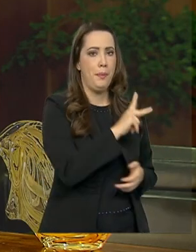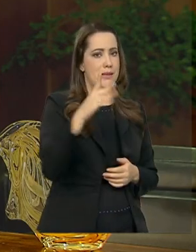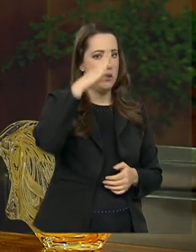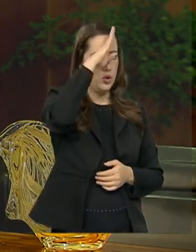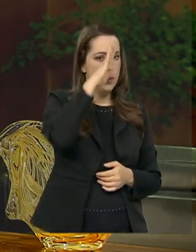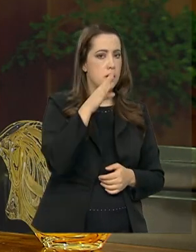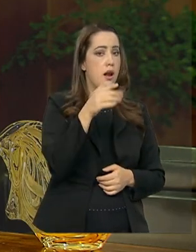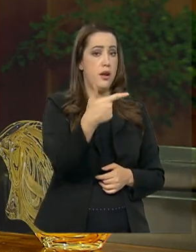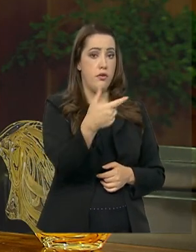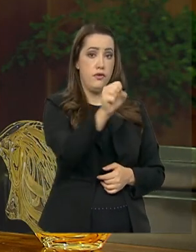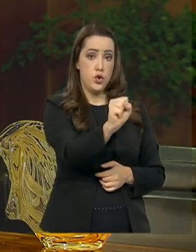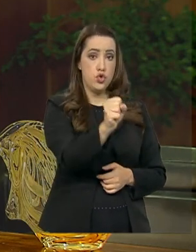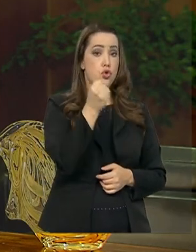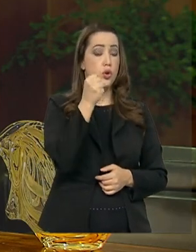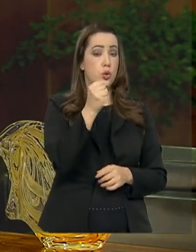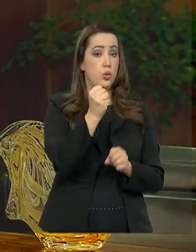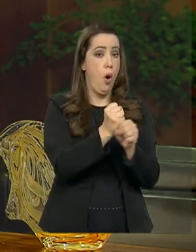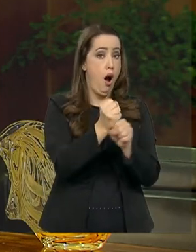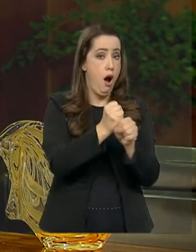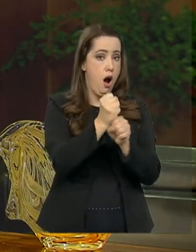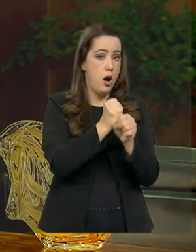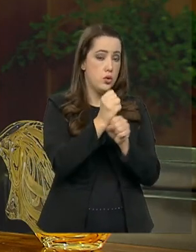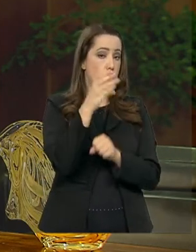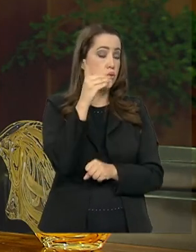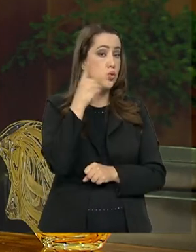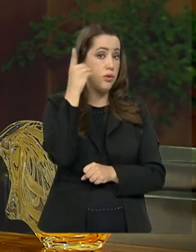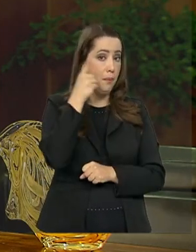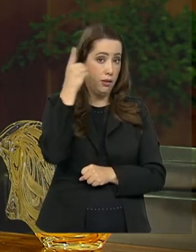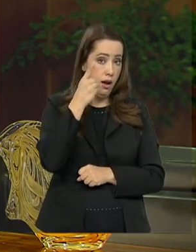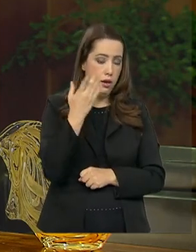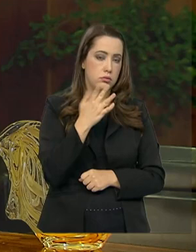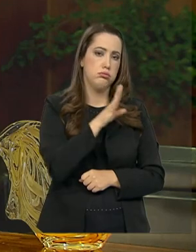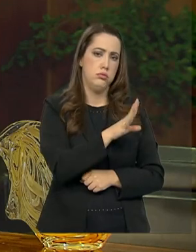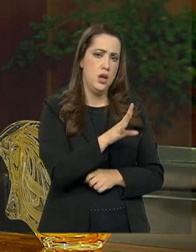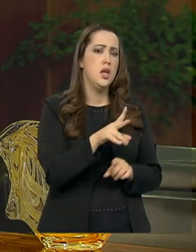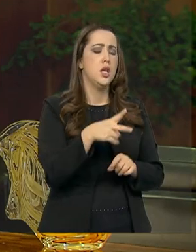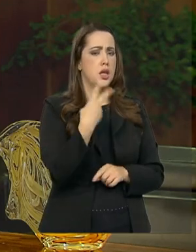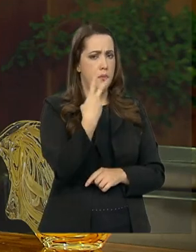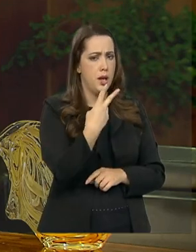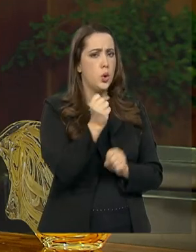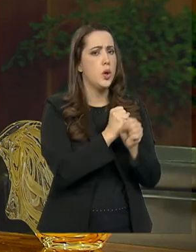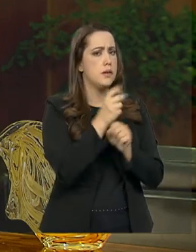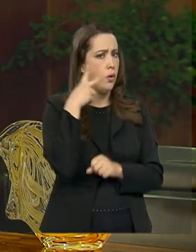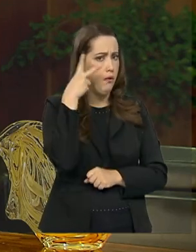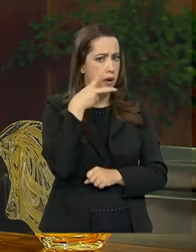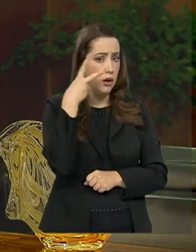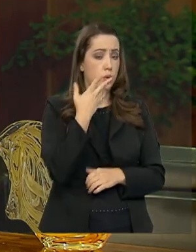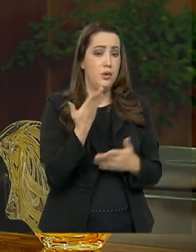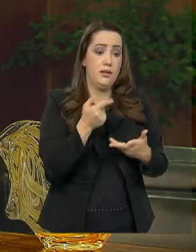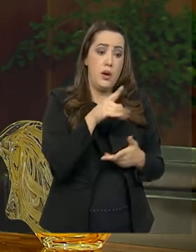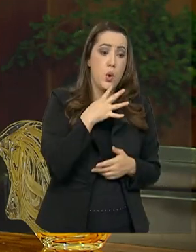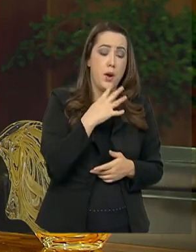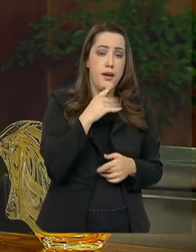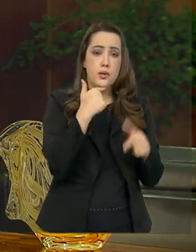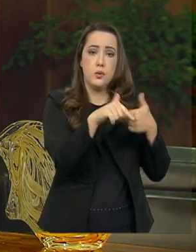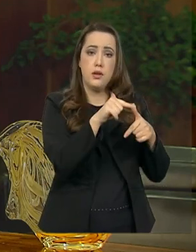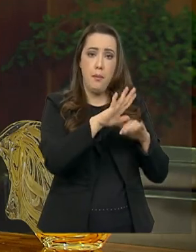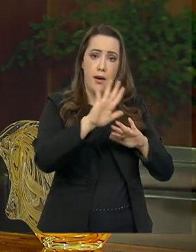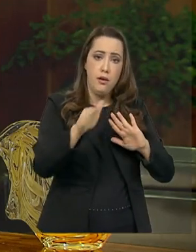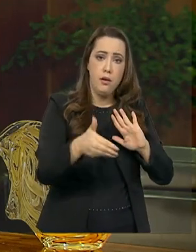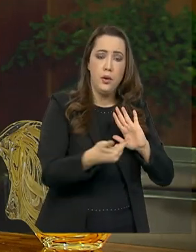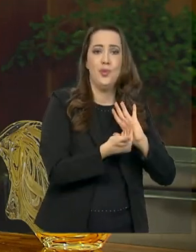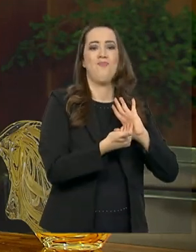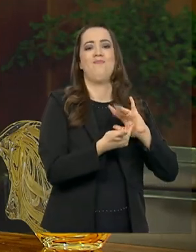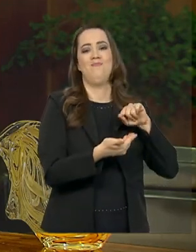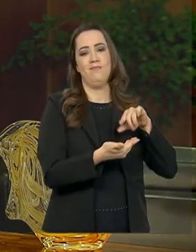dois anos como vereador. Então, ele tem um profundo respeito e conhece e compreende a função do poder legislativo. Nós sabemos que a função de